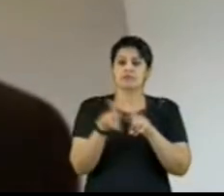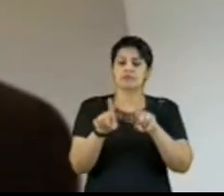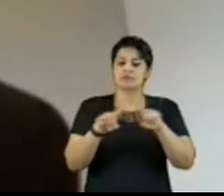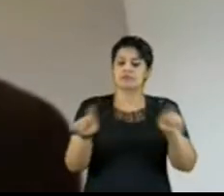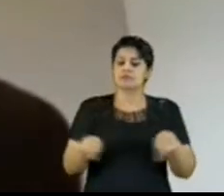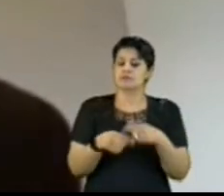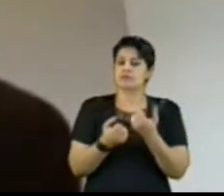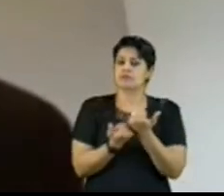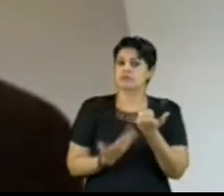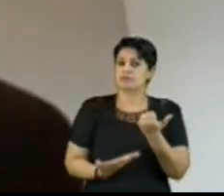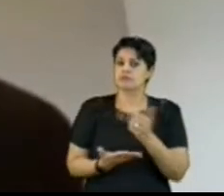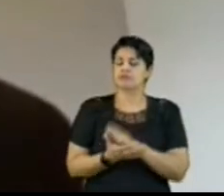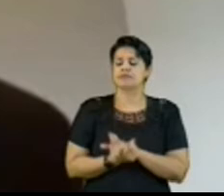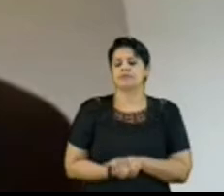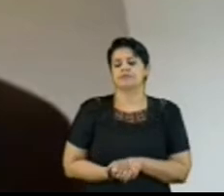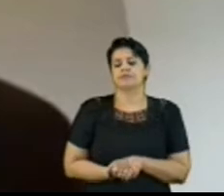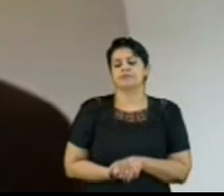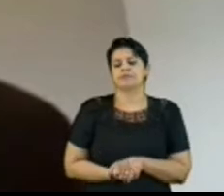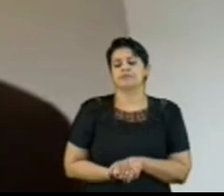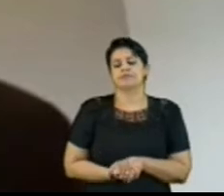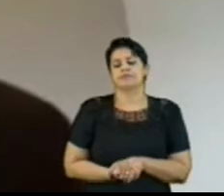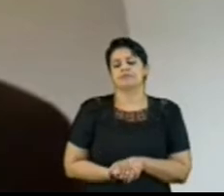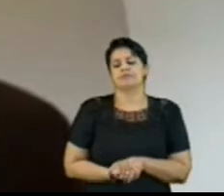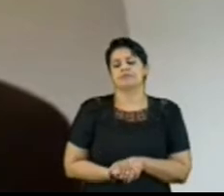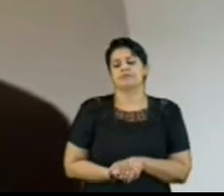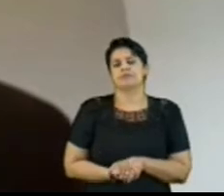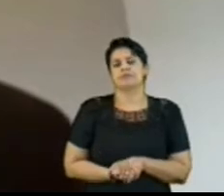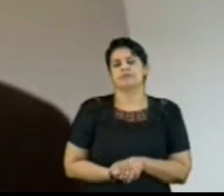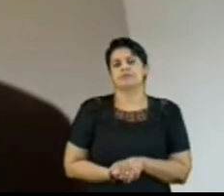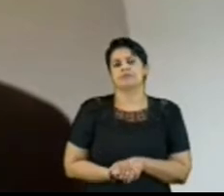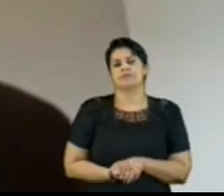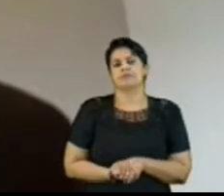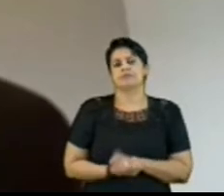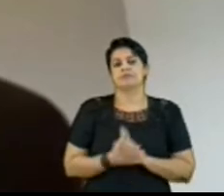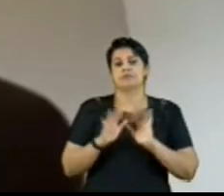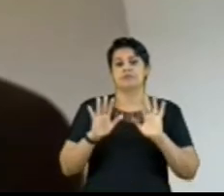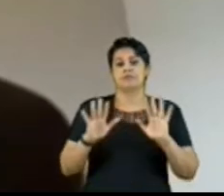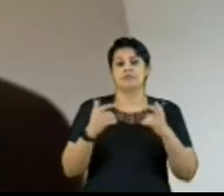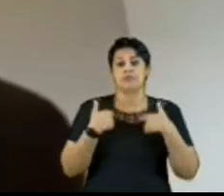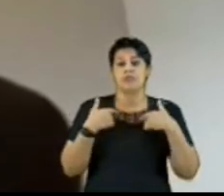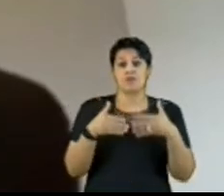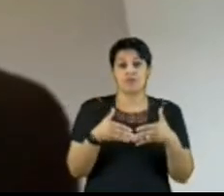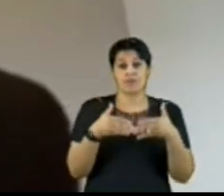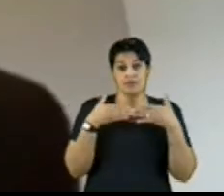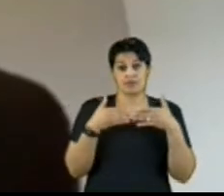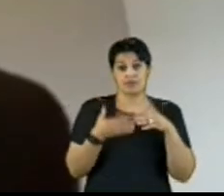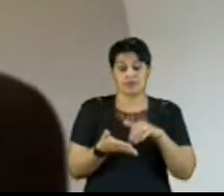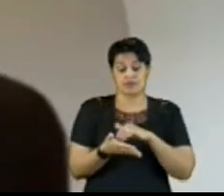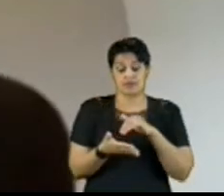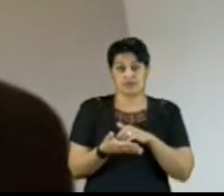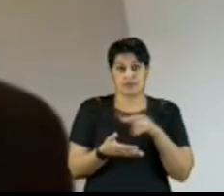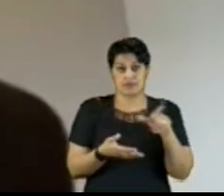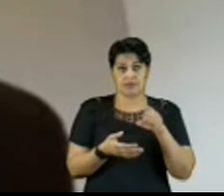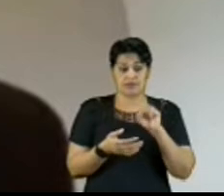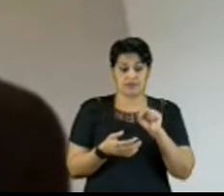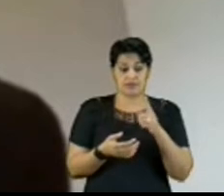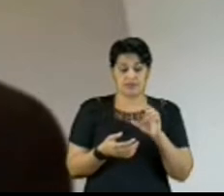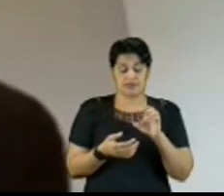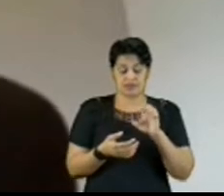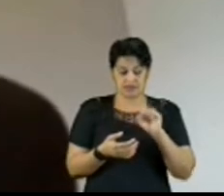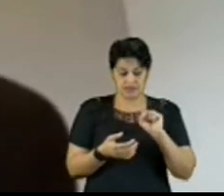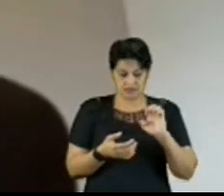Informo a vossas excelências que solicitei à Secretaria das Sessões o registro